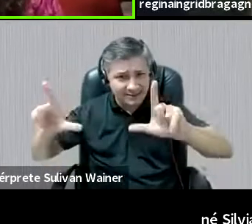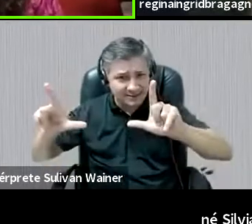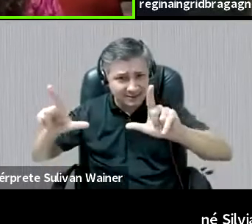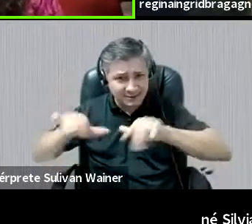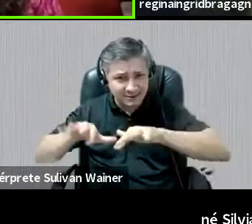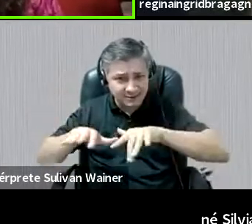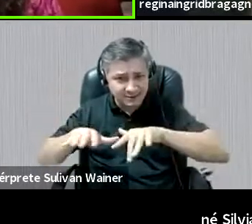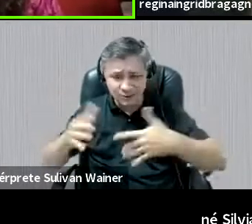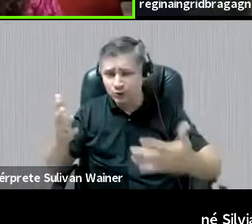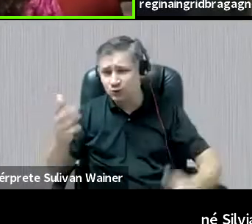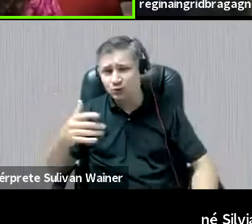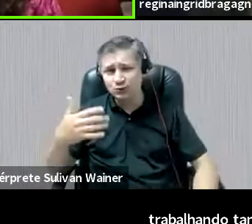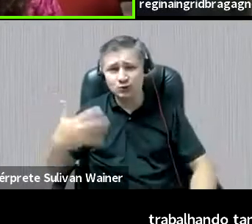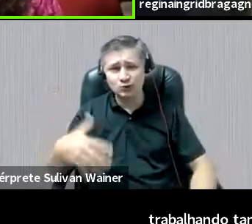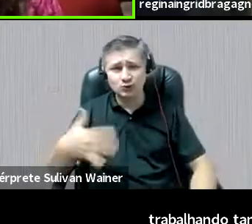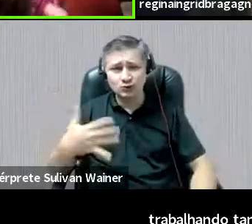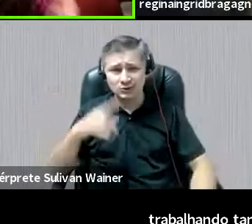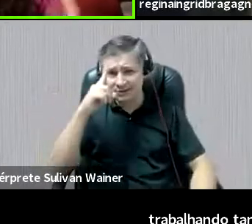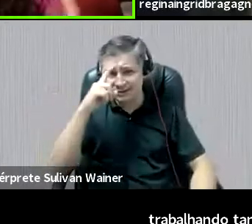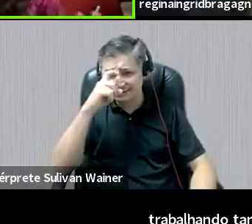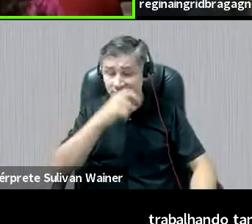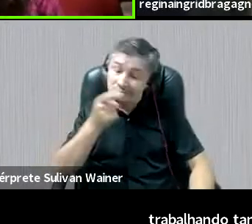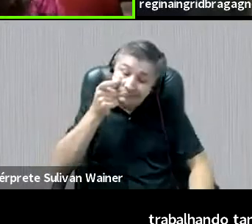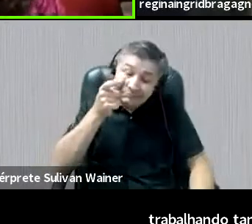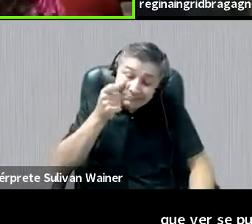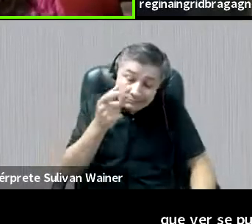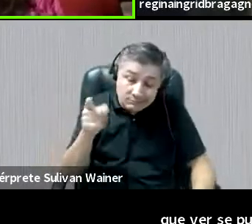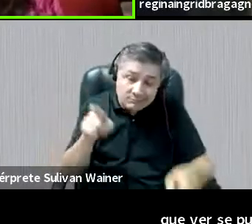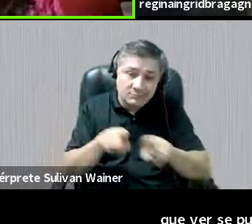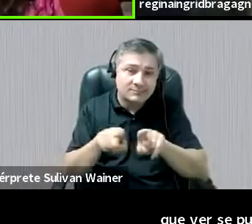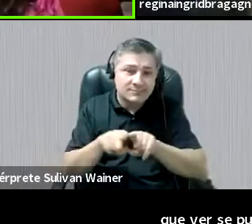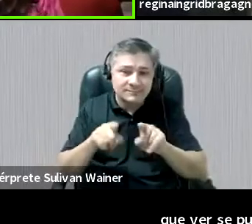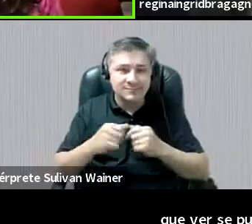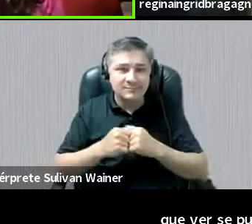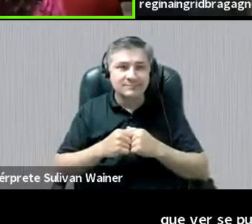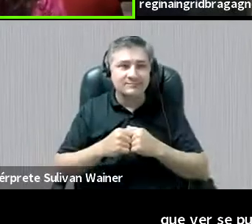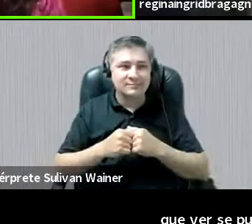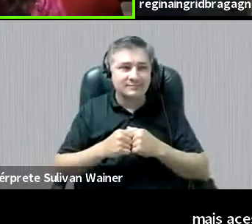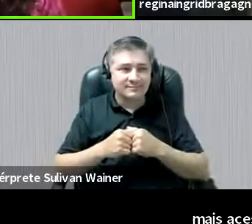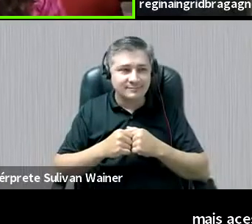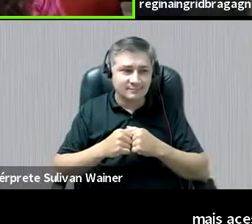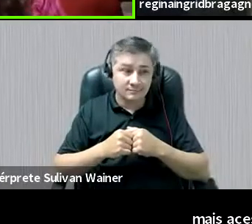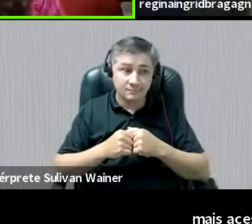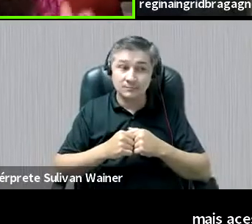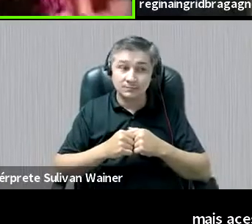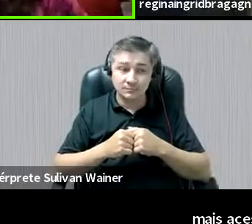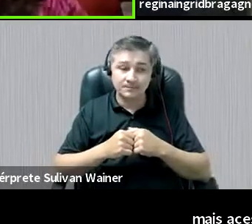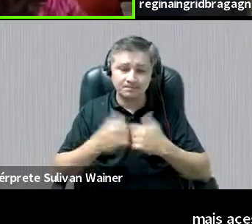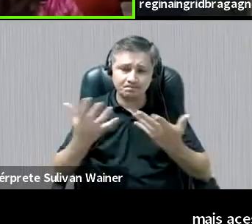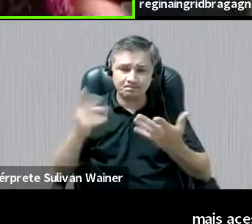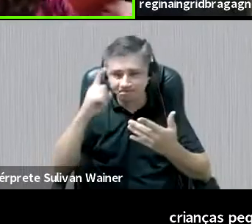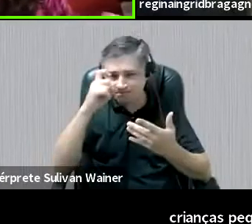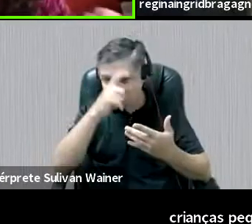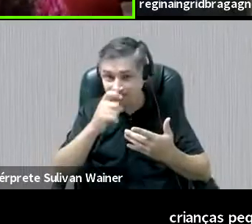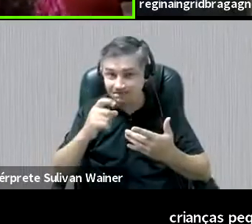interessante e, ao mesmo tempo, complexa, que não dá para resumir